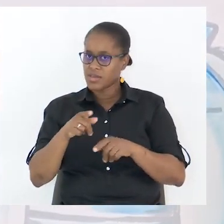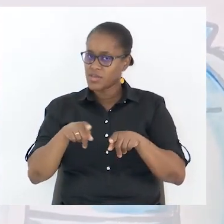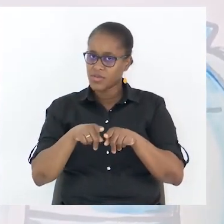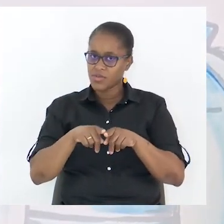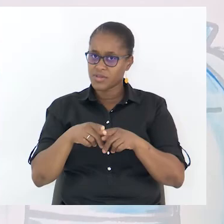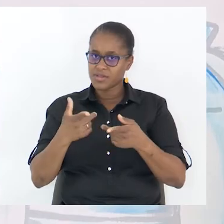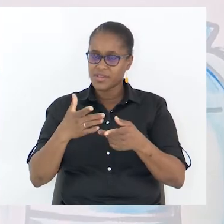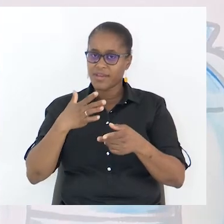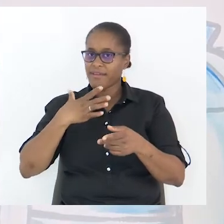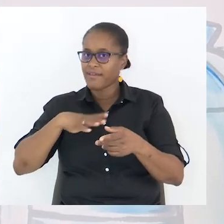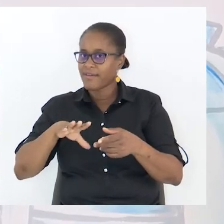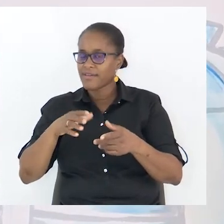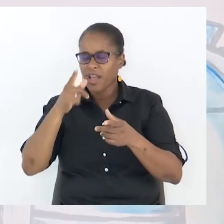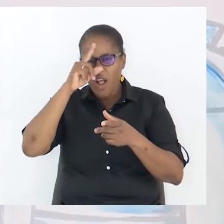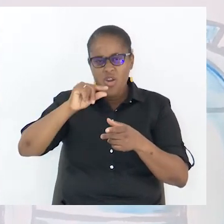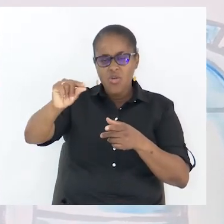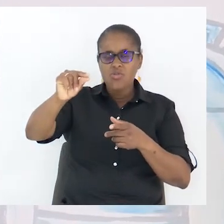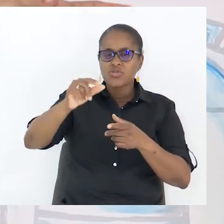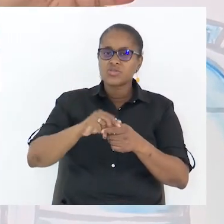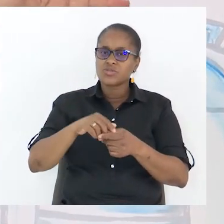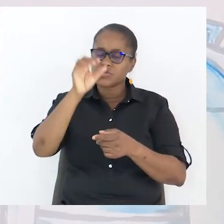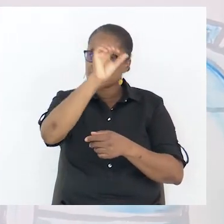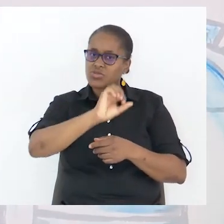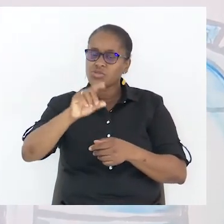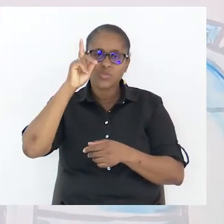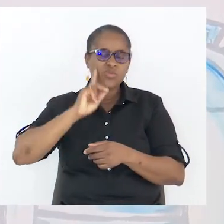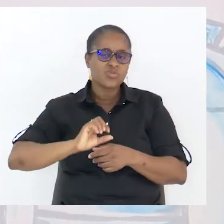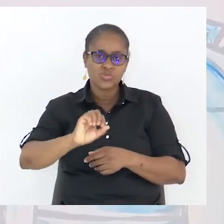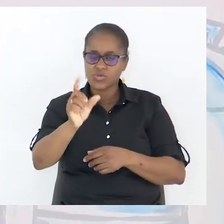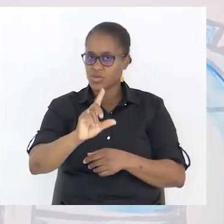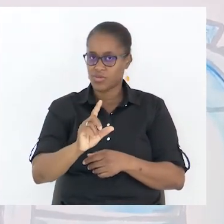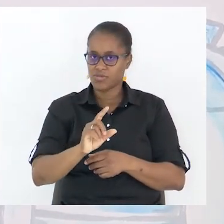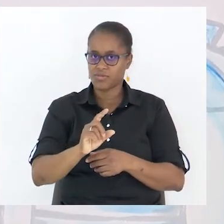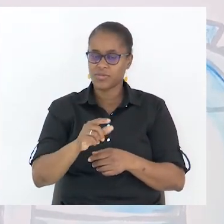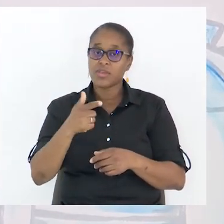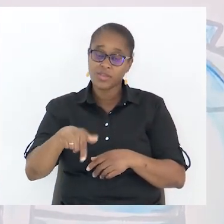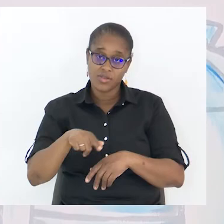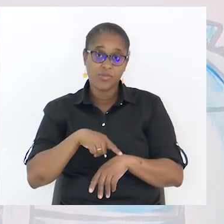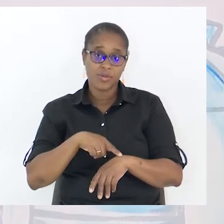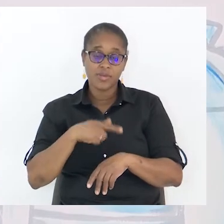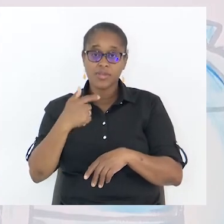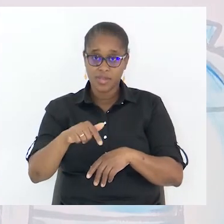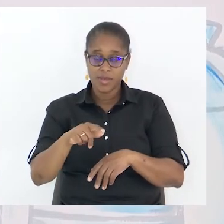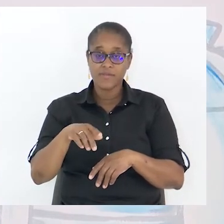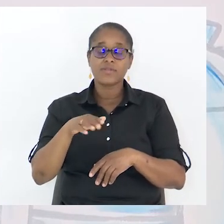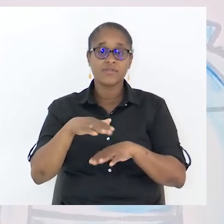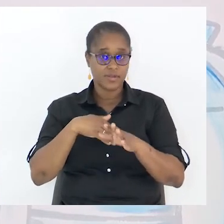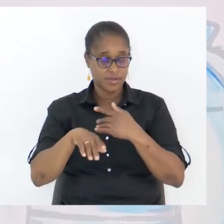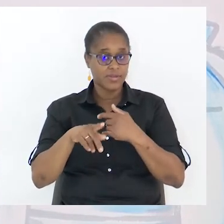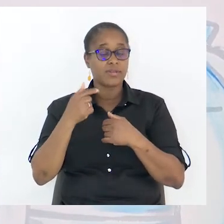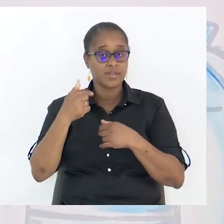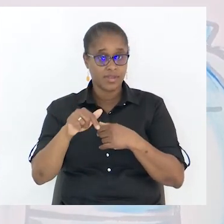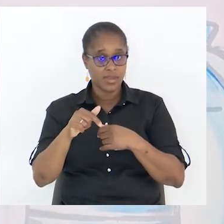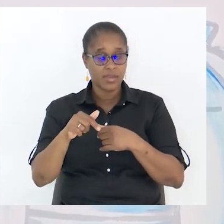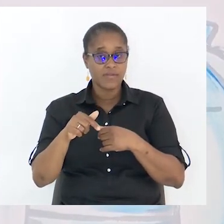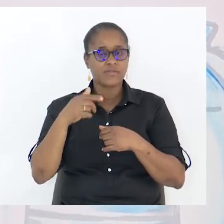querer estar longe dos teus, das tuas. Não. É que este momento deves praticar. E deves